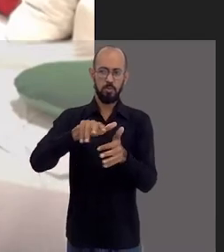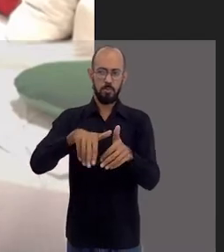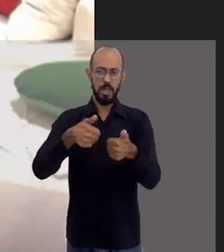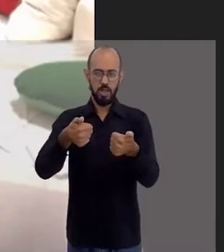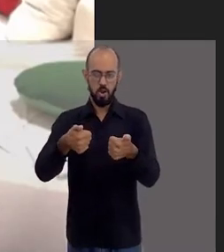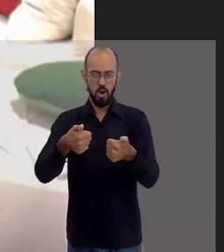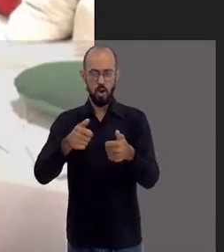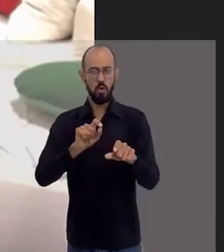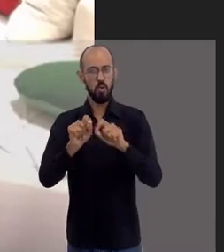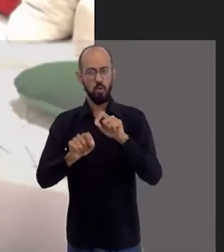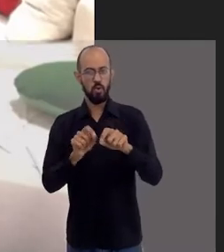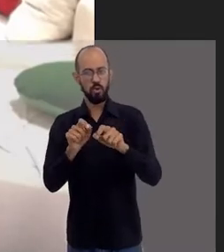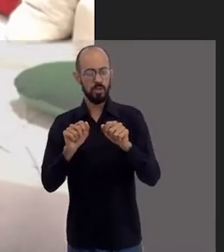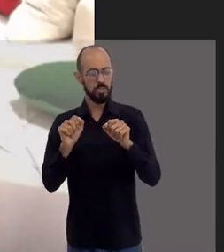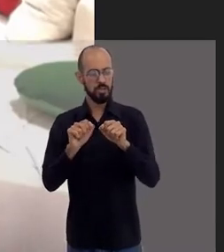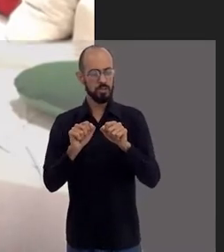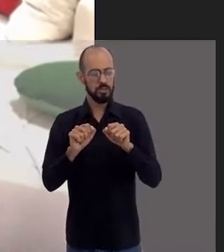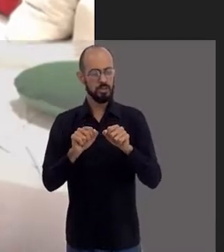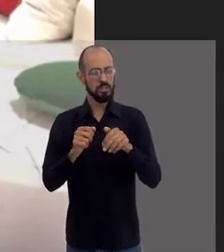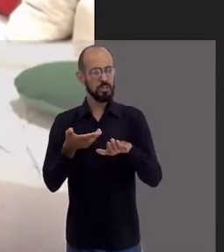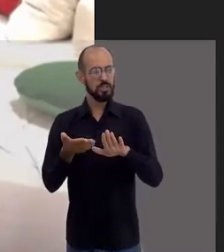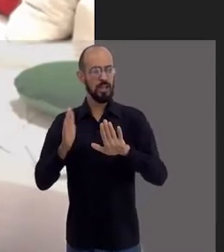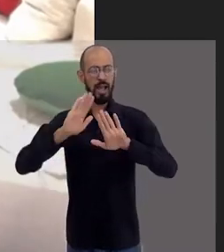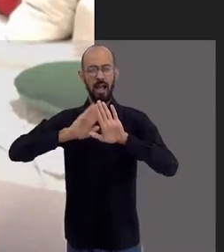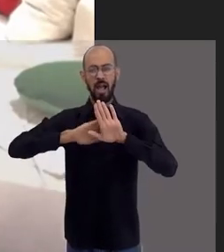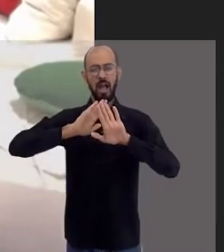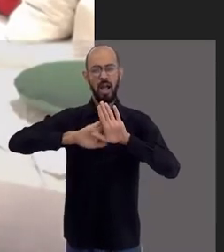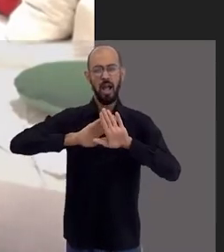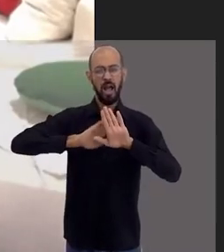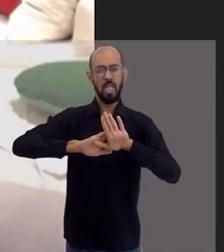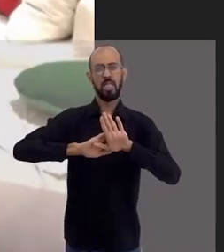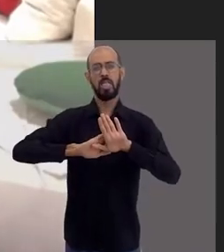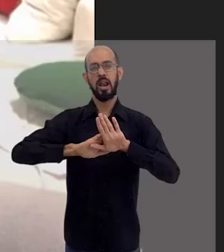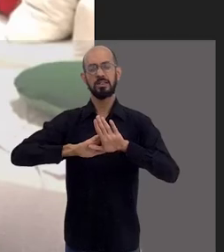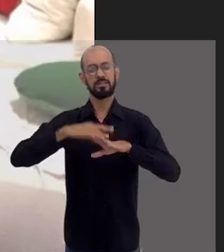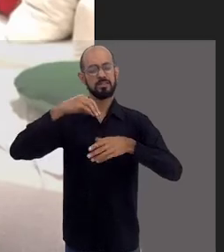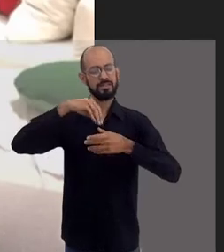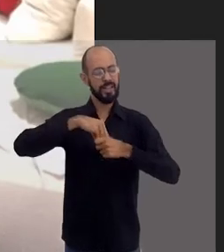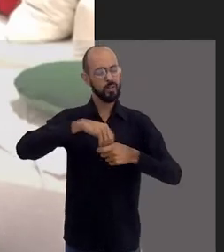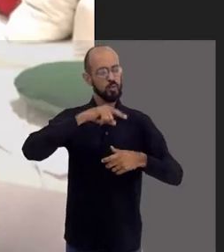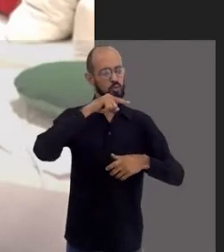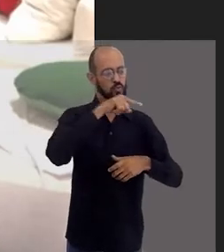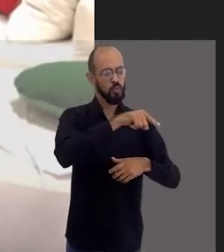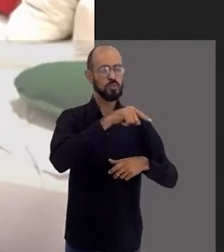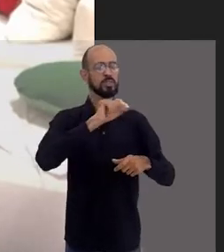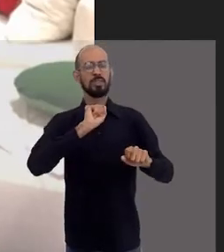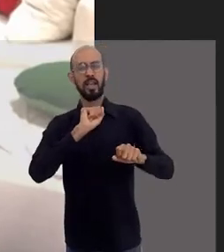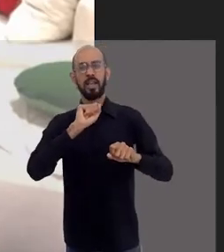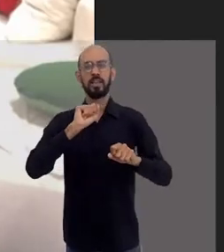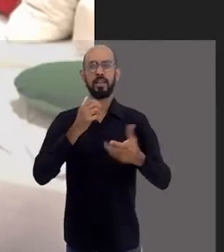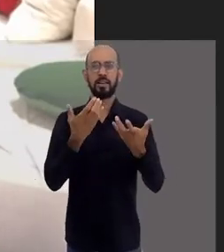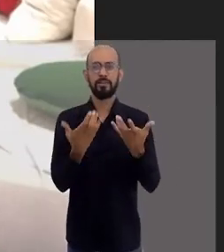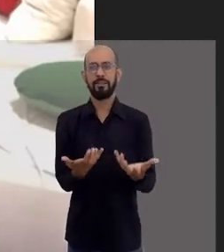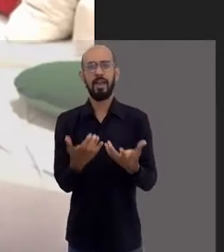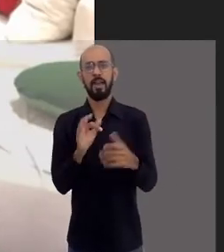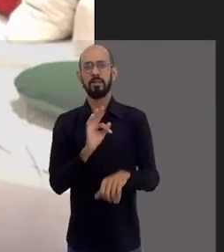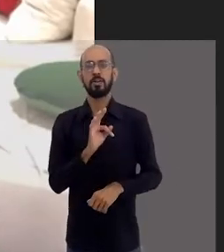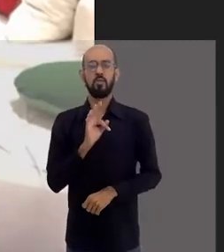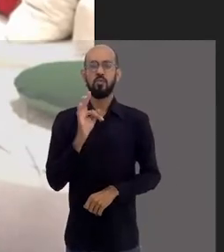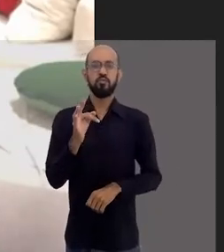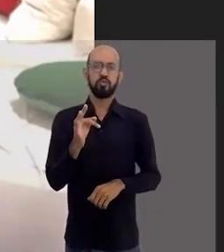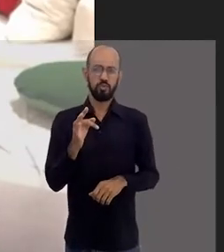mundo melhor, o que está também subjacente dentro do Caruso que ele quer ter